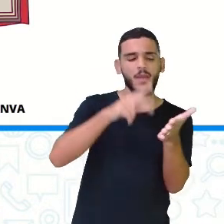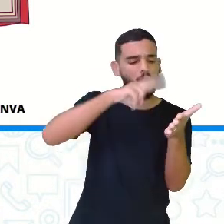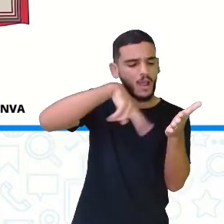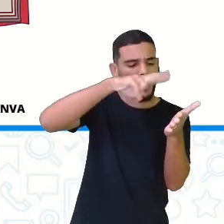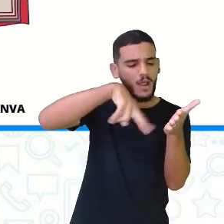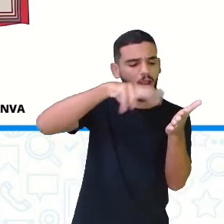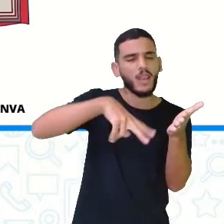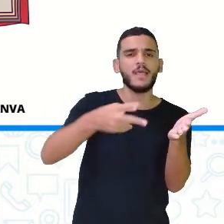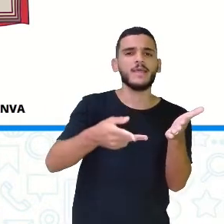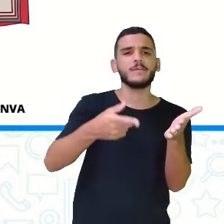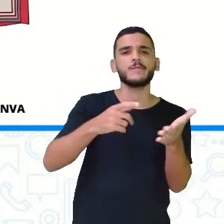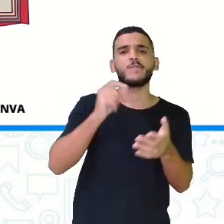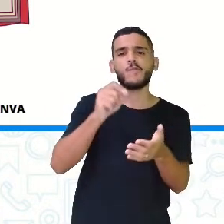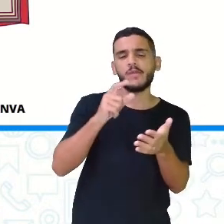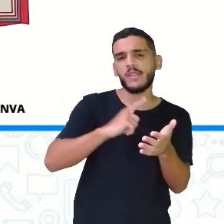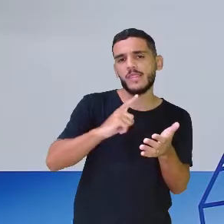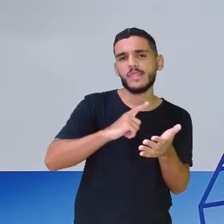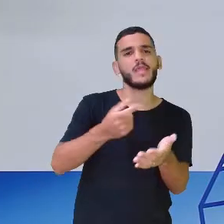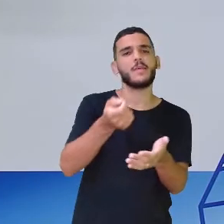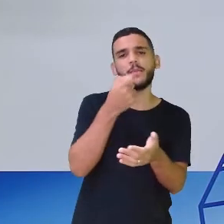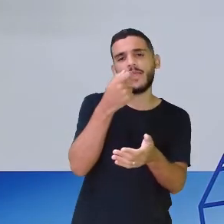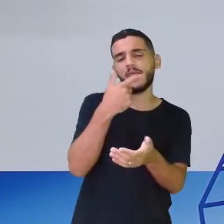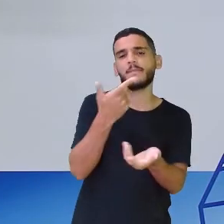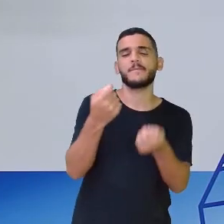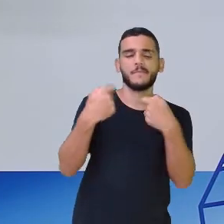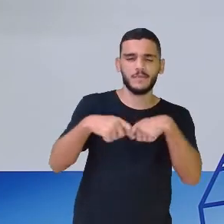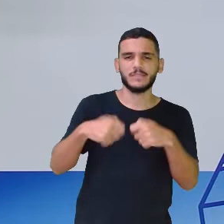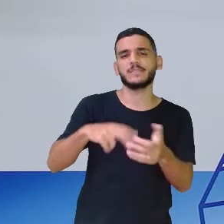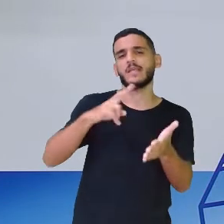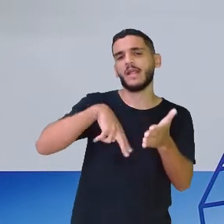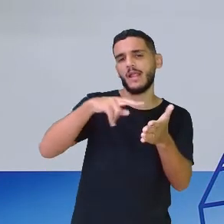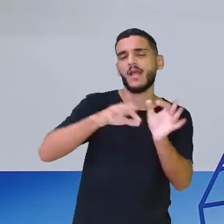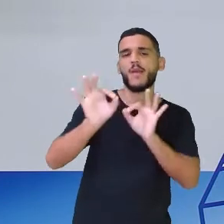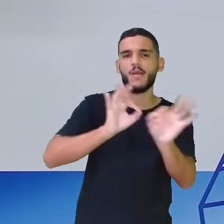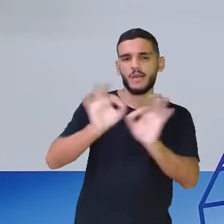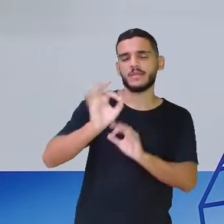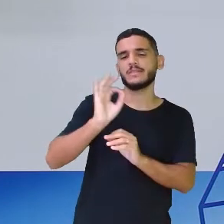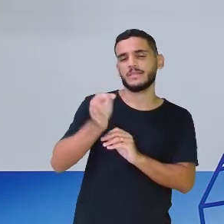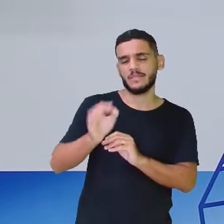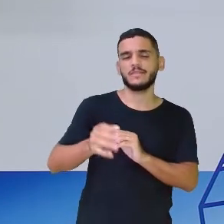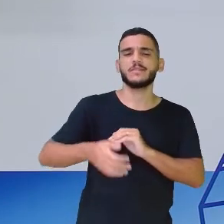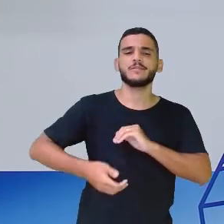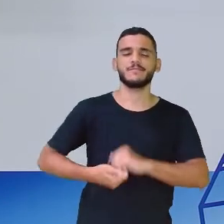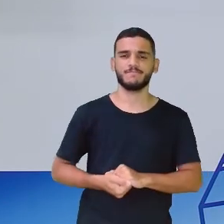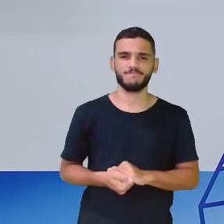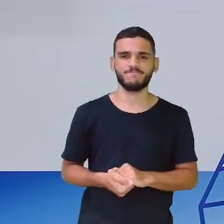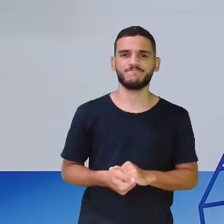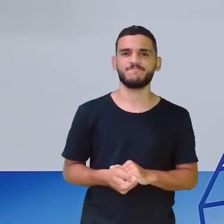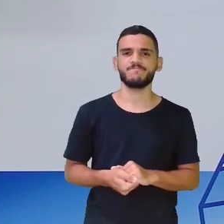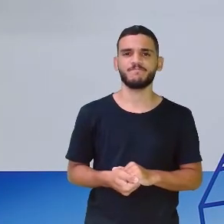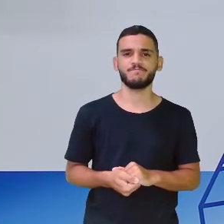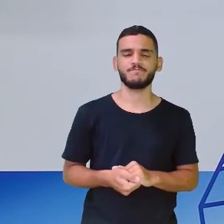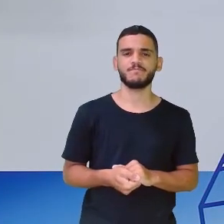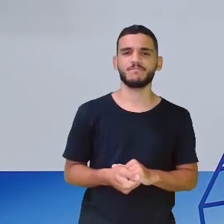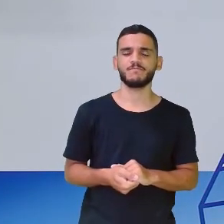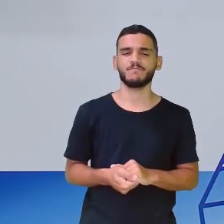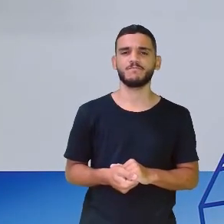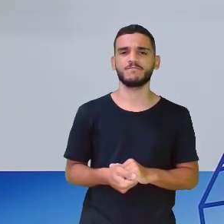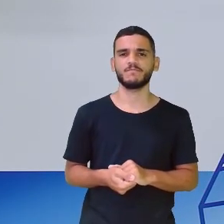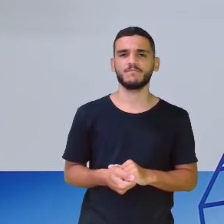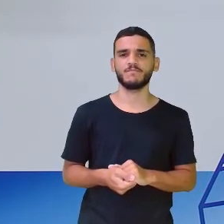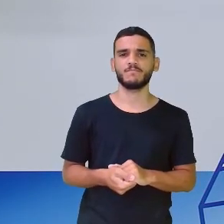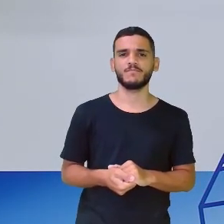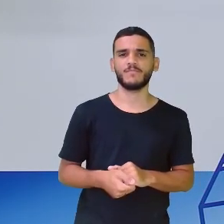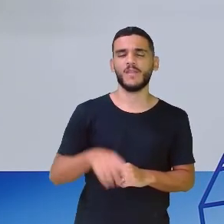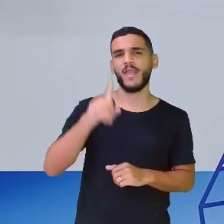medicamento para poder fazer tudo direitinho e tudo dar certo, não é verdade? Isso é